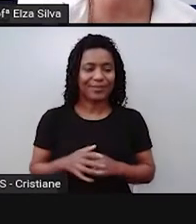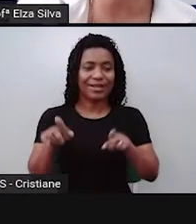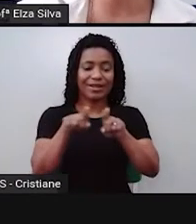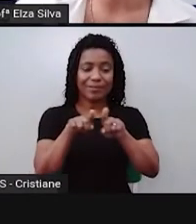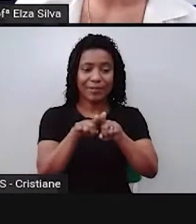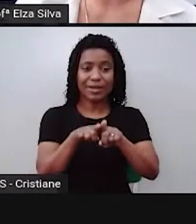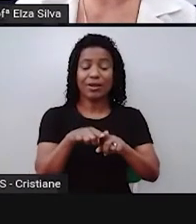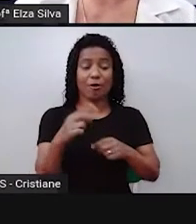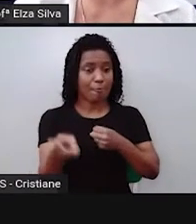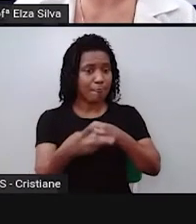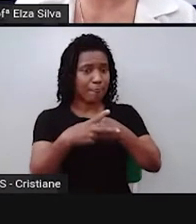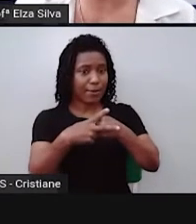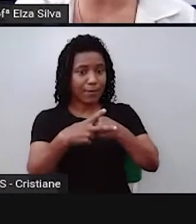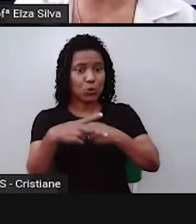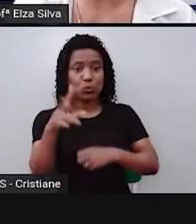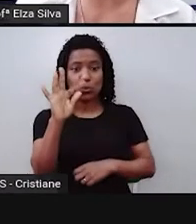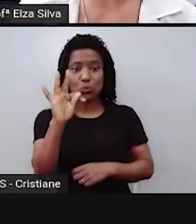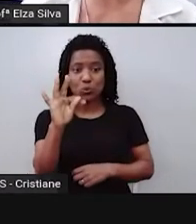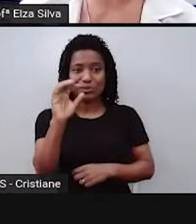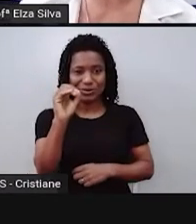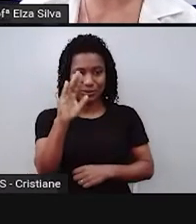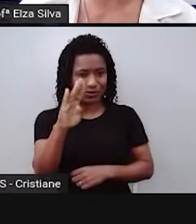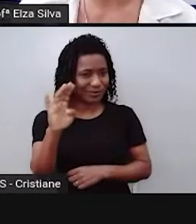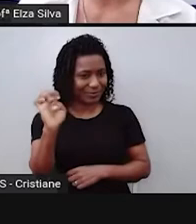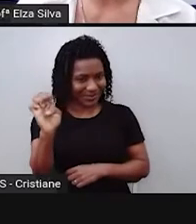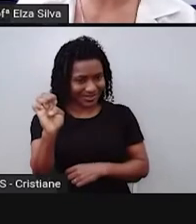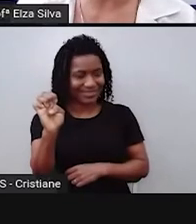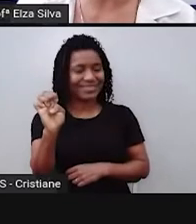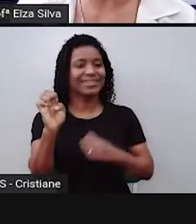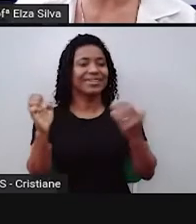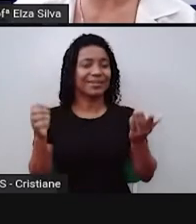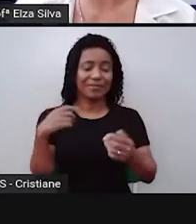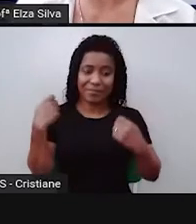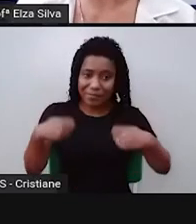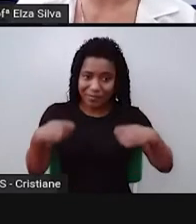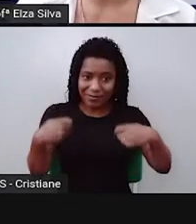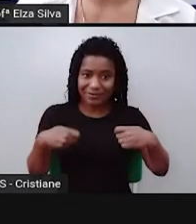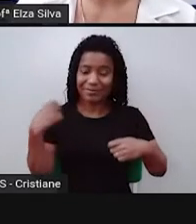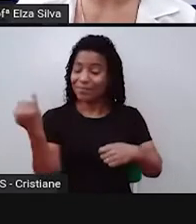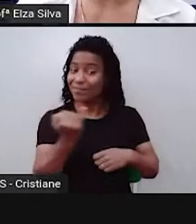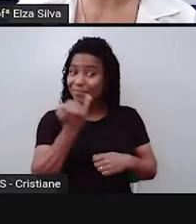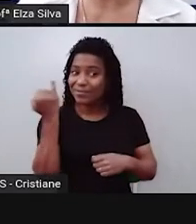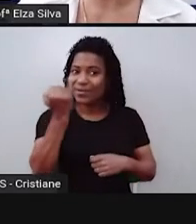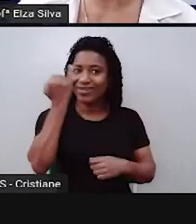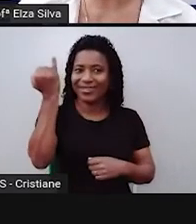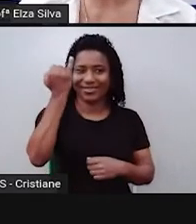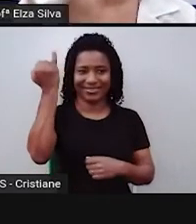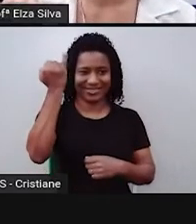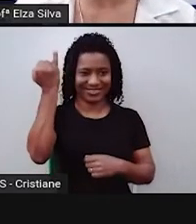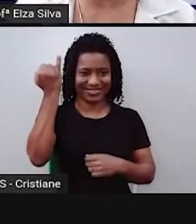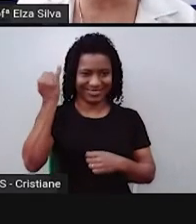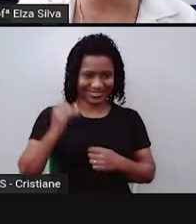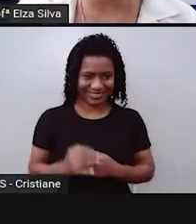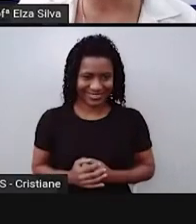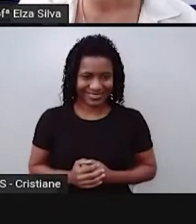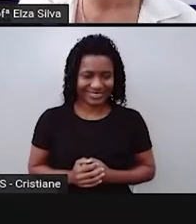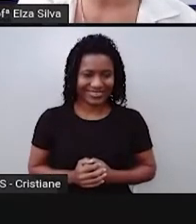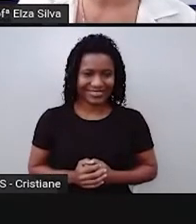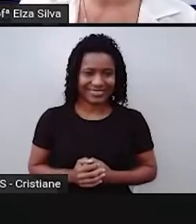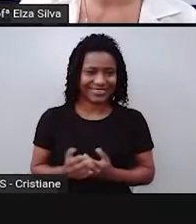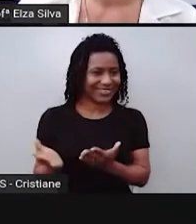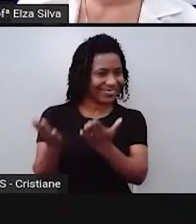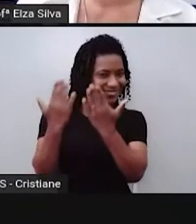presente, que é necessário para a construção do tempo going to. Ok, students? Let's go!